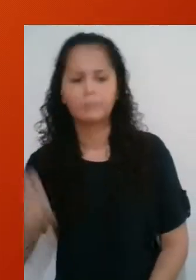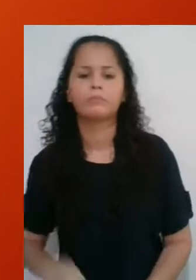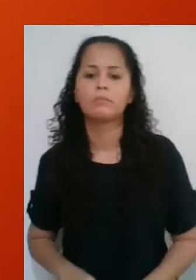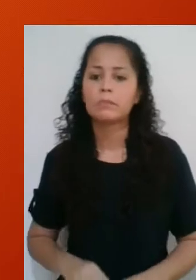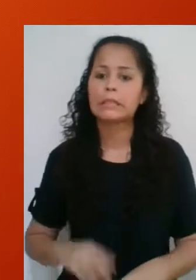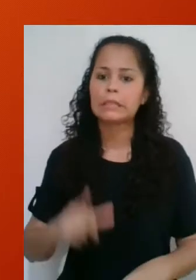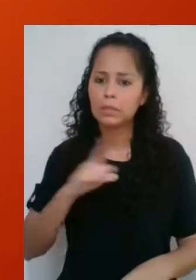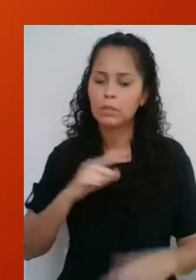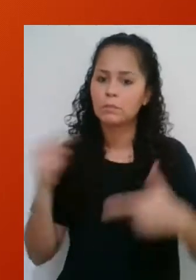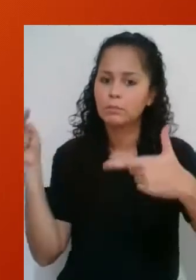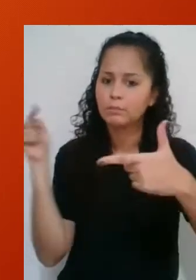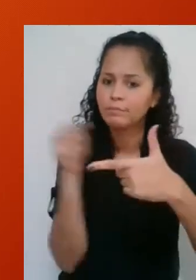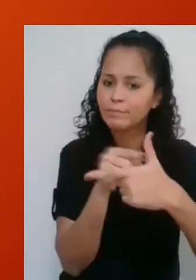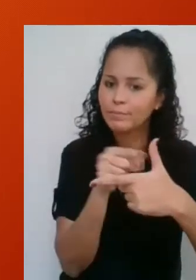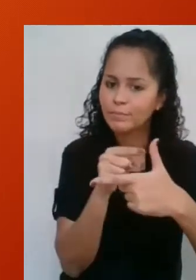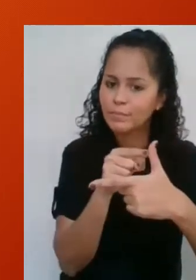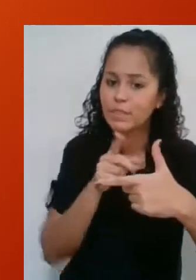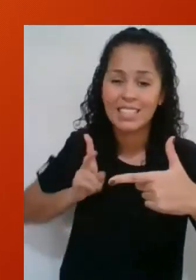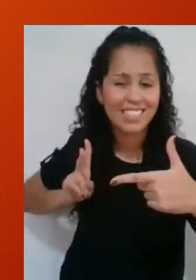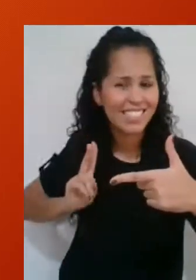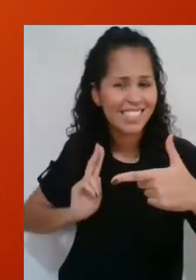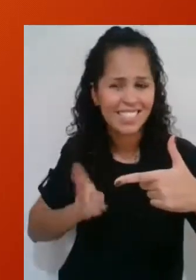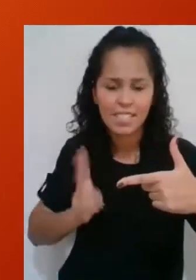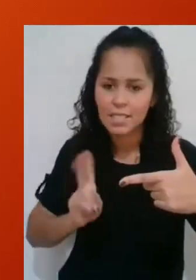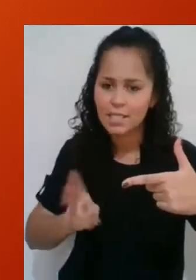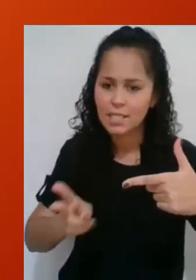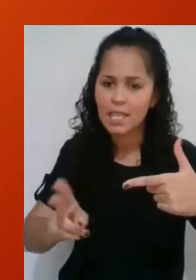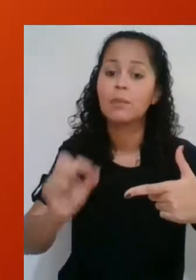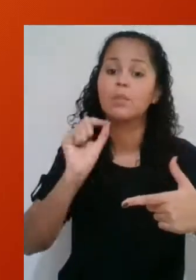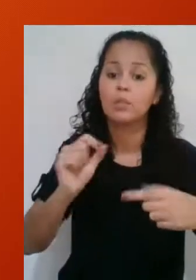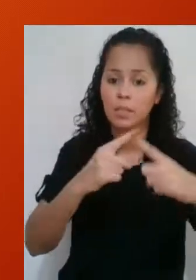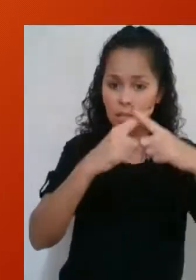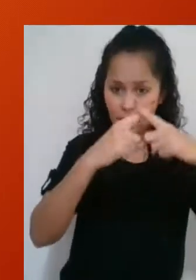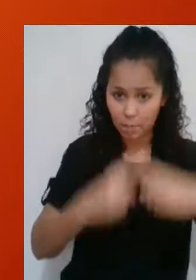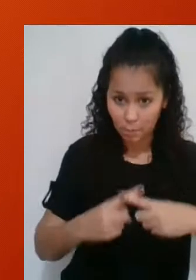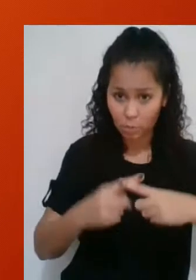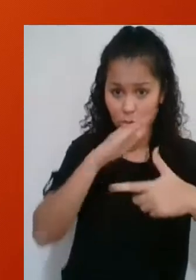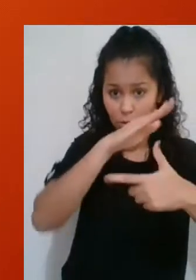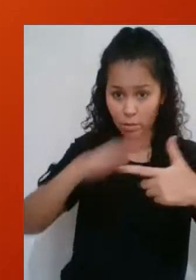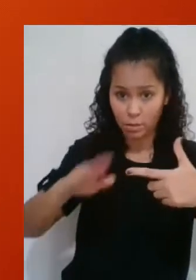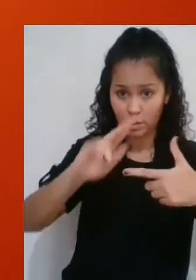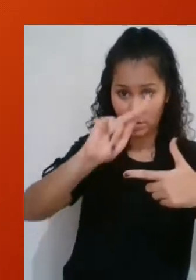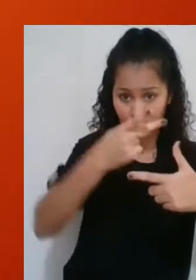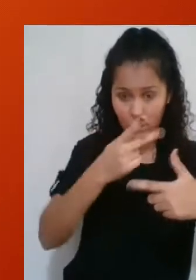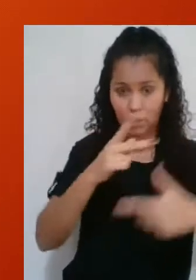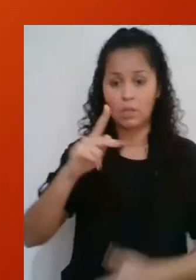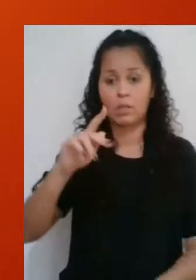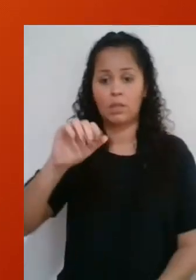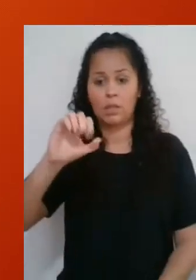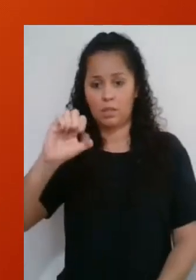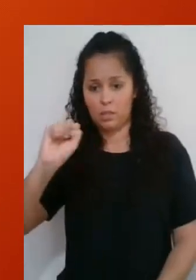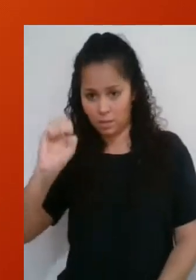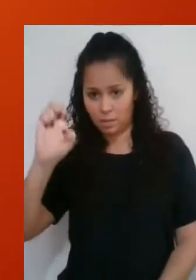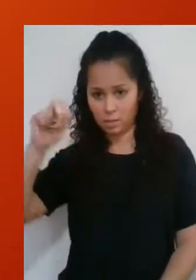oposto a esse ângulo que acaba de ser identificado sempre corresponderá ao produto da hipotenusa